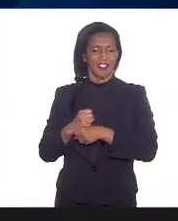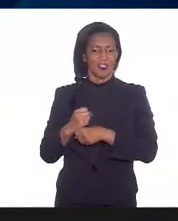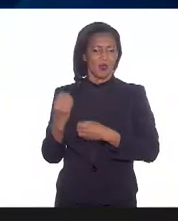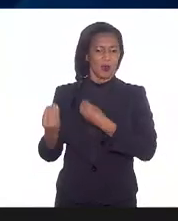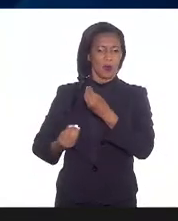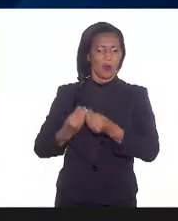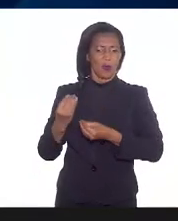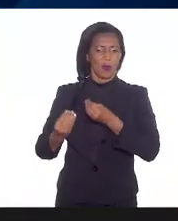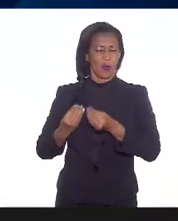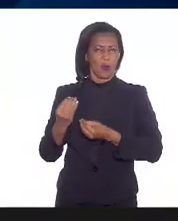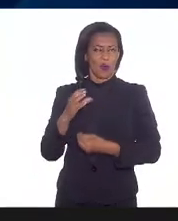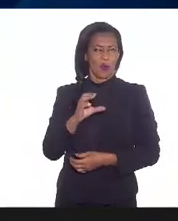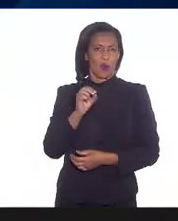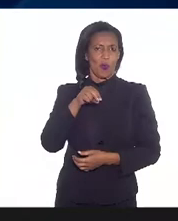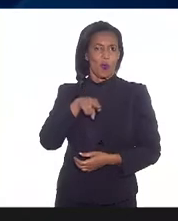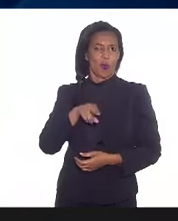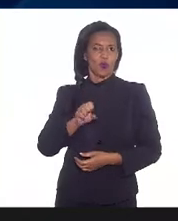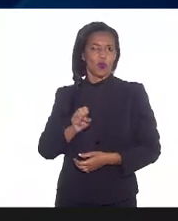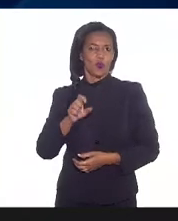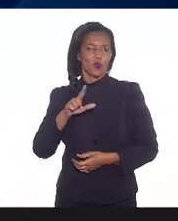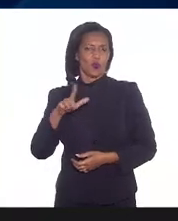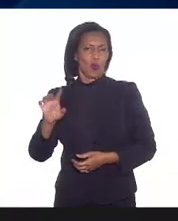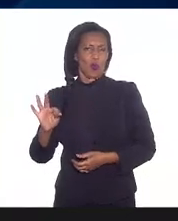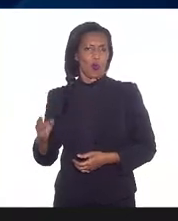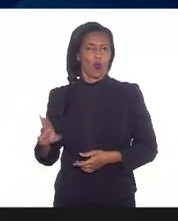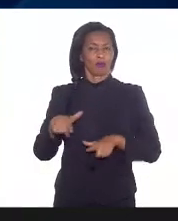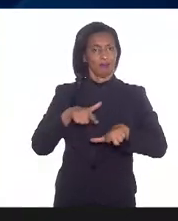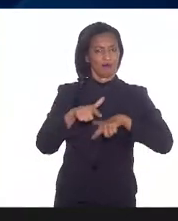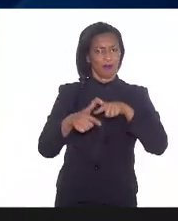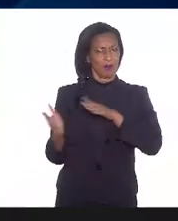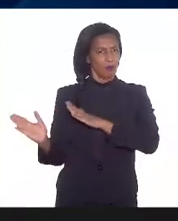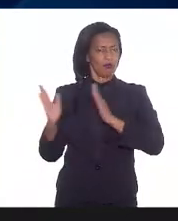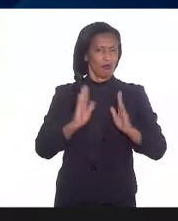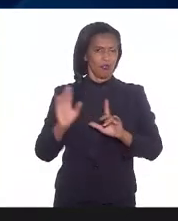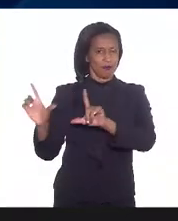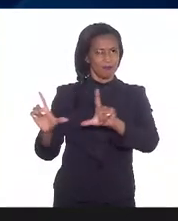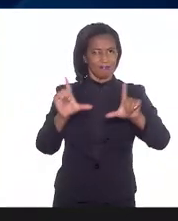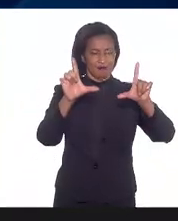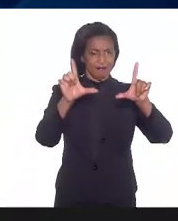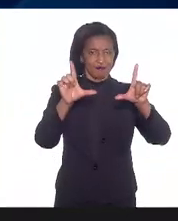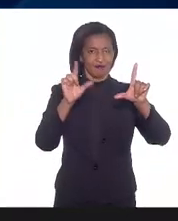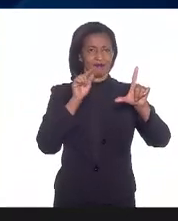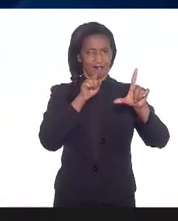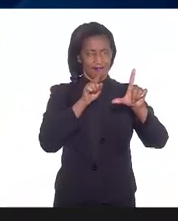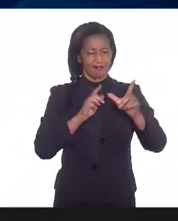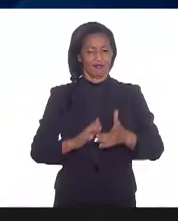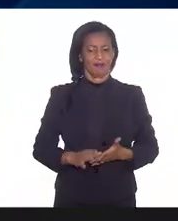como consultor aí da área de trabalho. Então, eu vou voltar agora aqui para a apresentação.